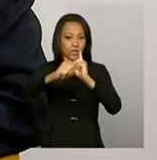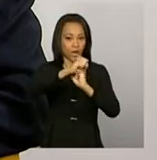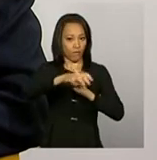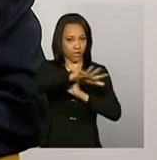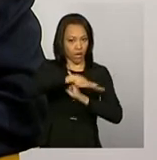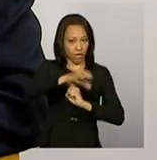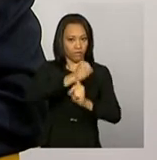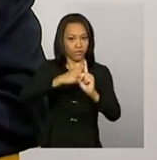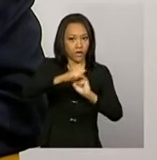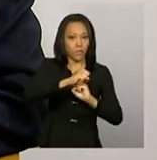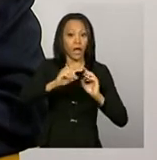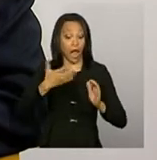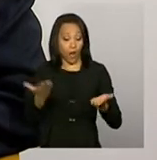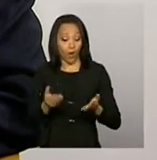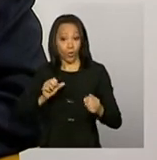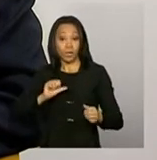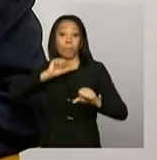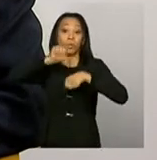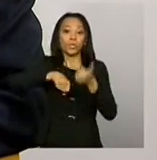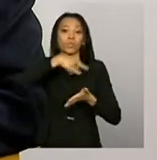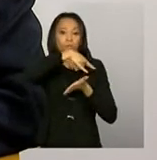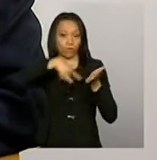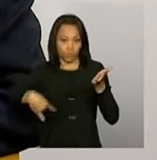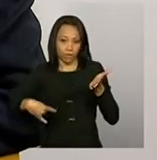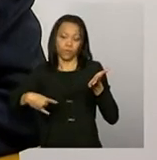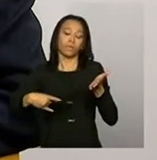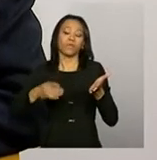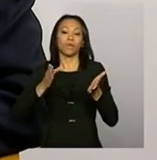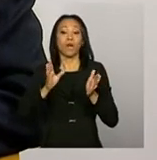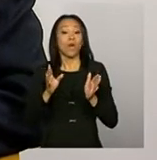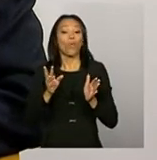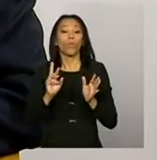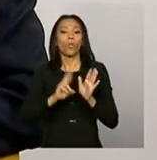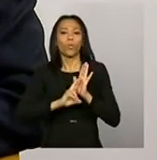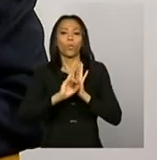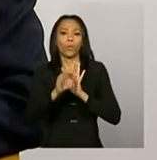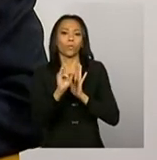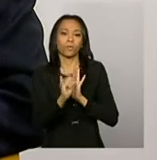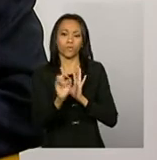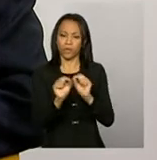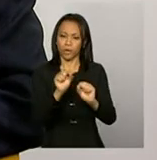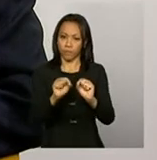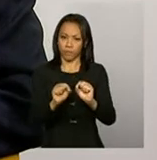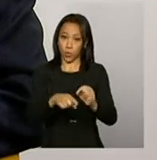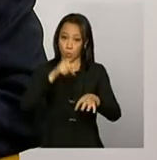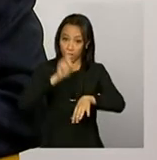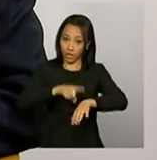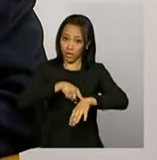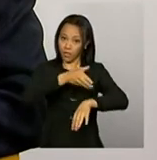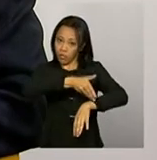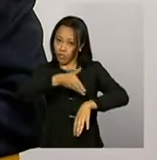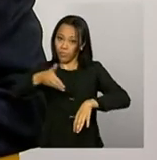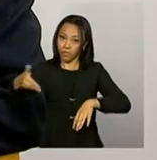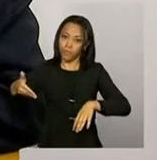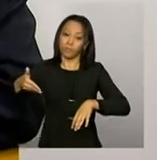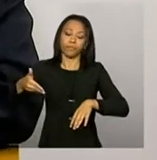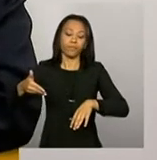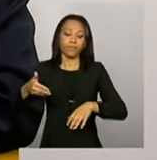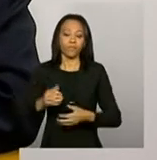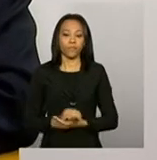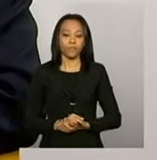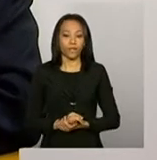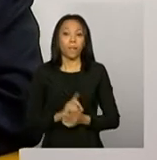Agora, com essa alteração, ficou previsto o seguinte, os prazos para